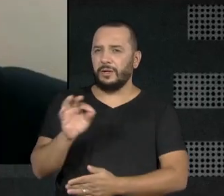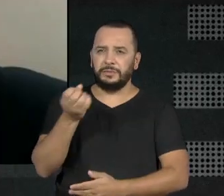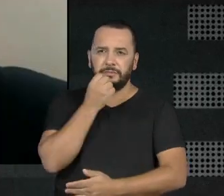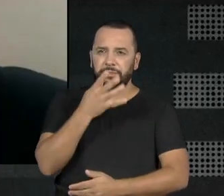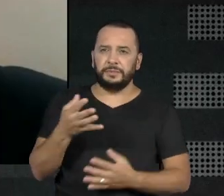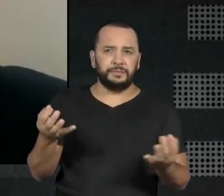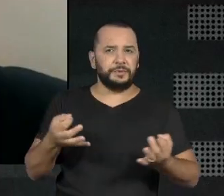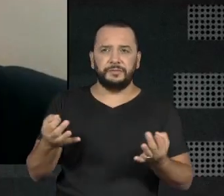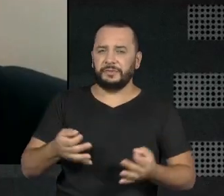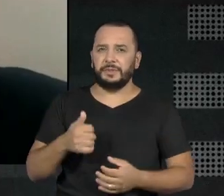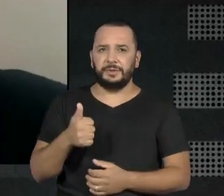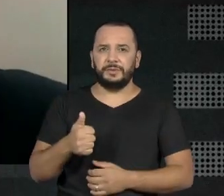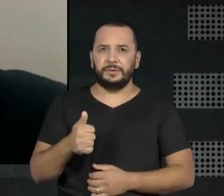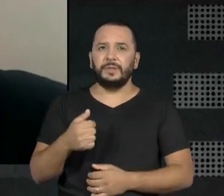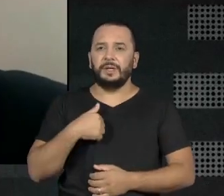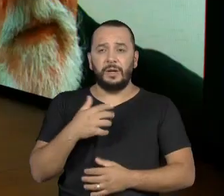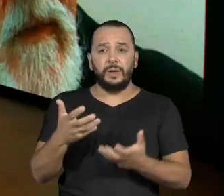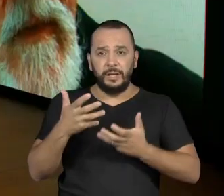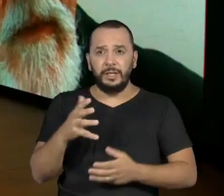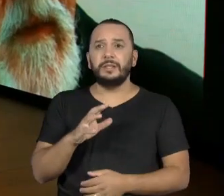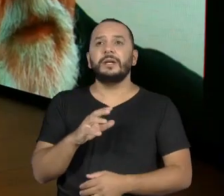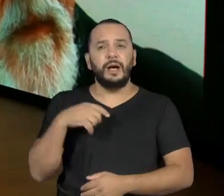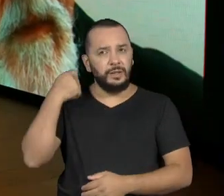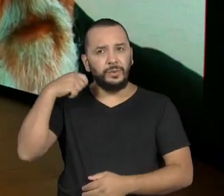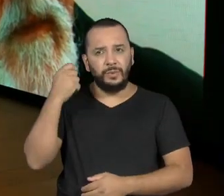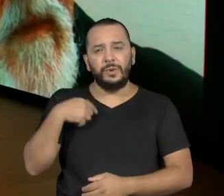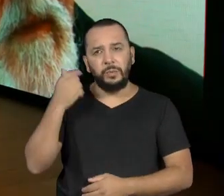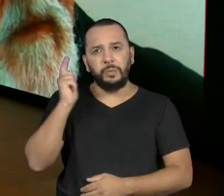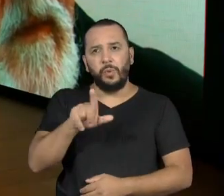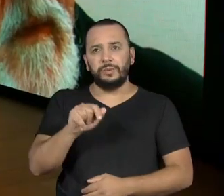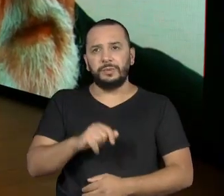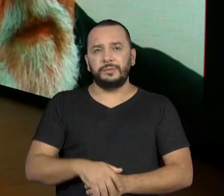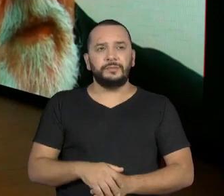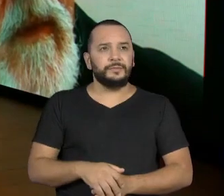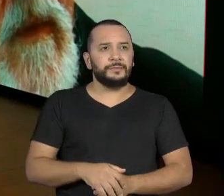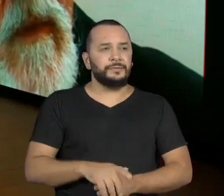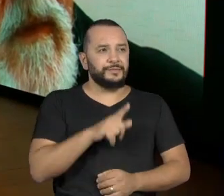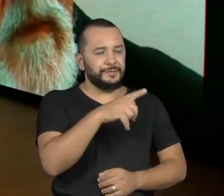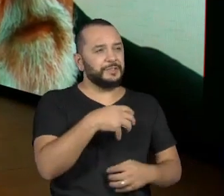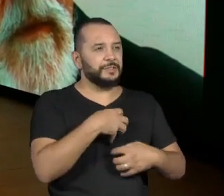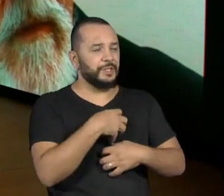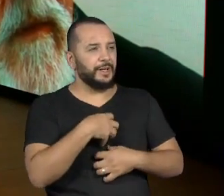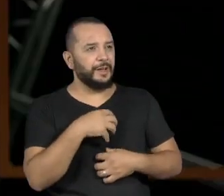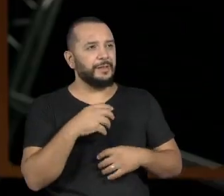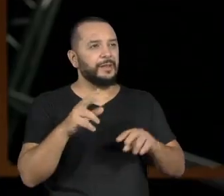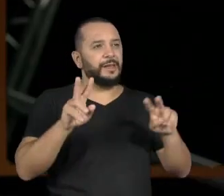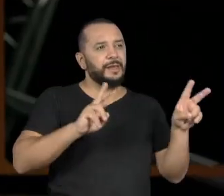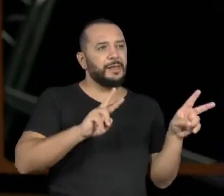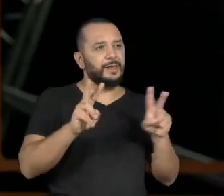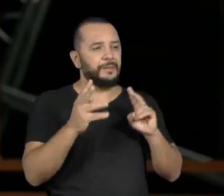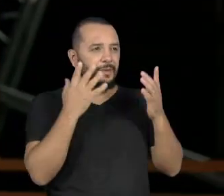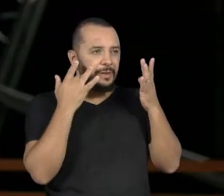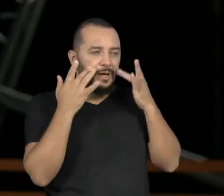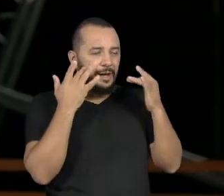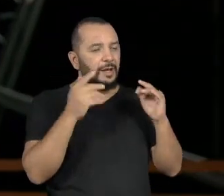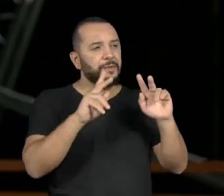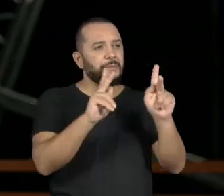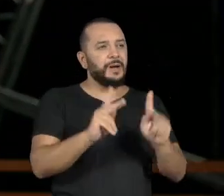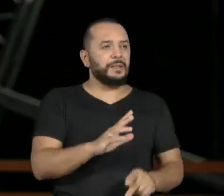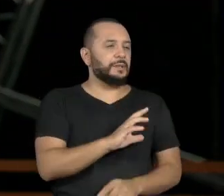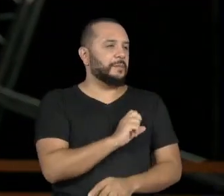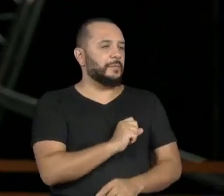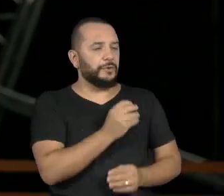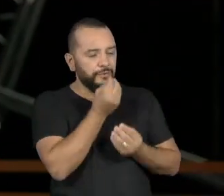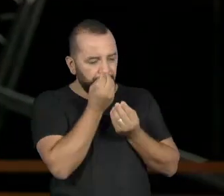ator, né? É isso que eu sempre fiz. Agora, me diga uma coisa, aquele clima hippie da peça, aquela coisa do paz, amor, flor,